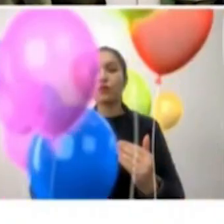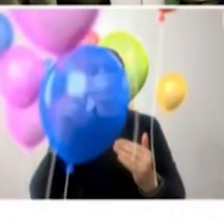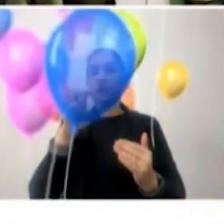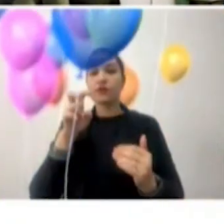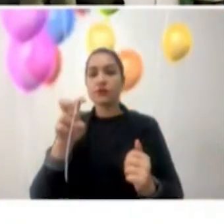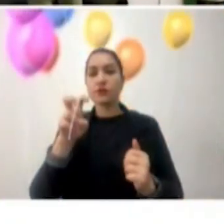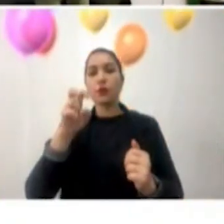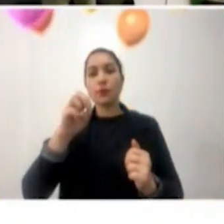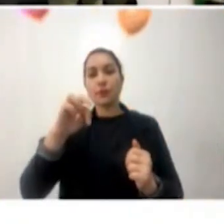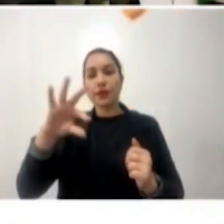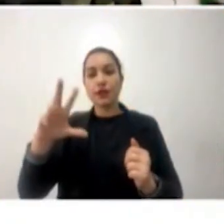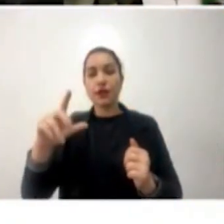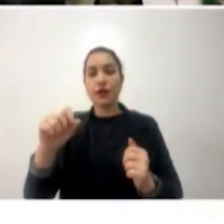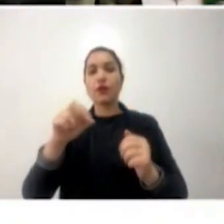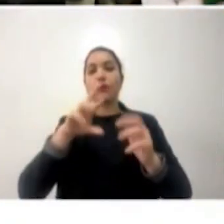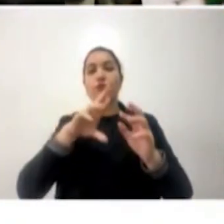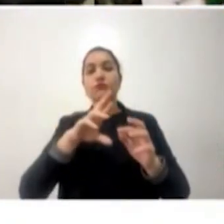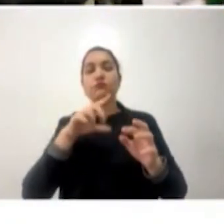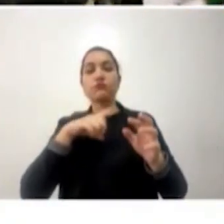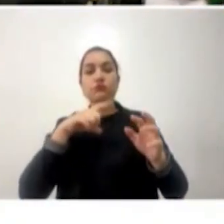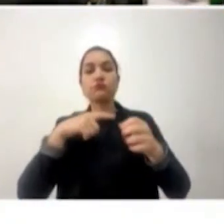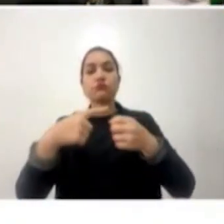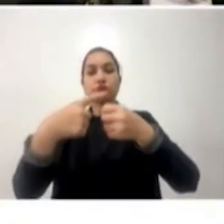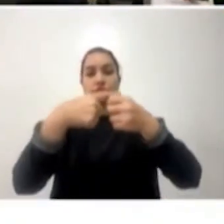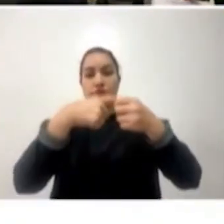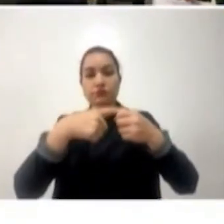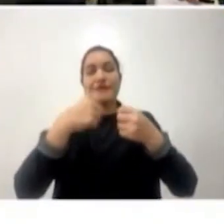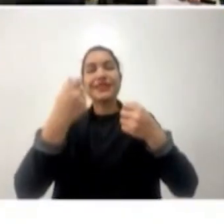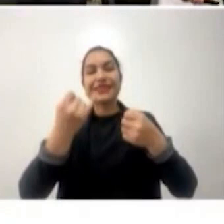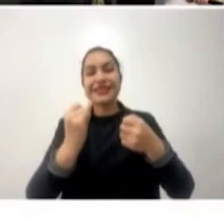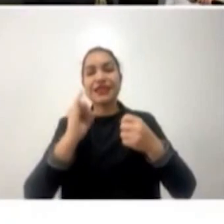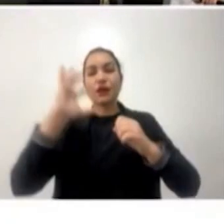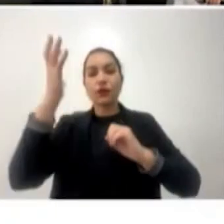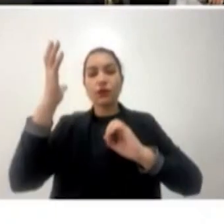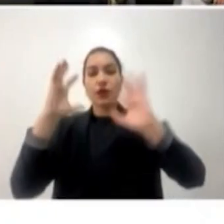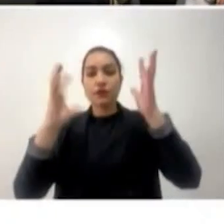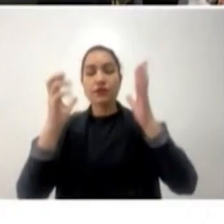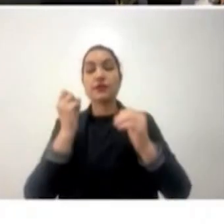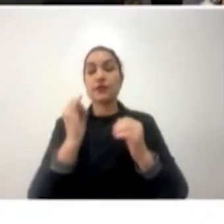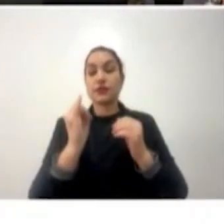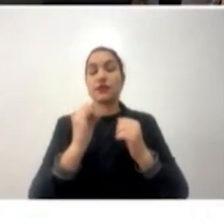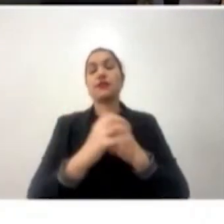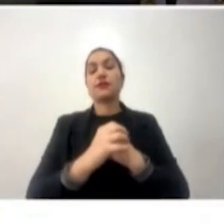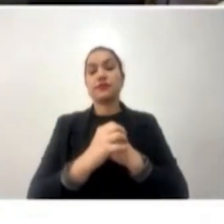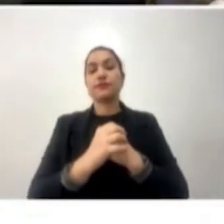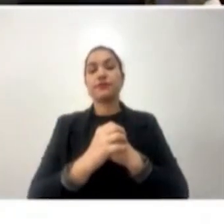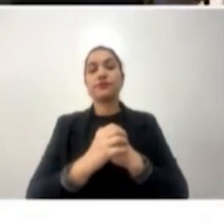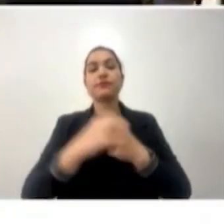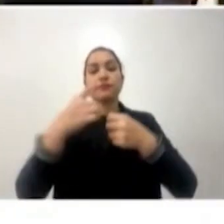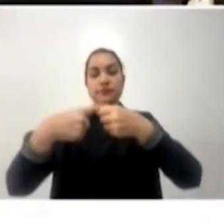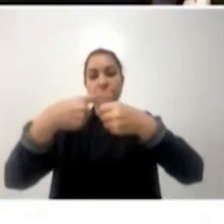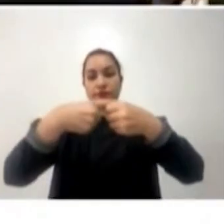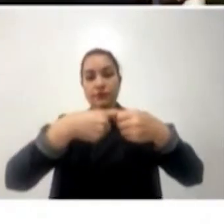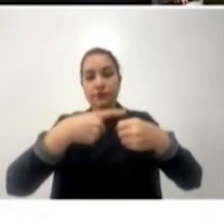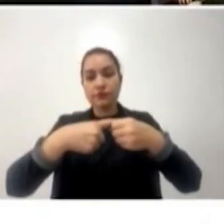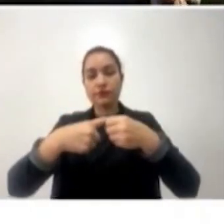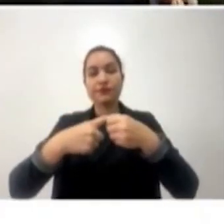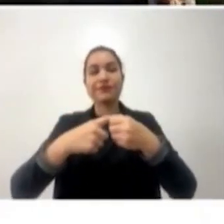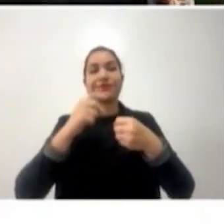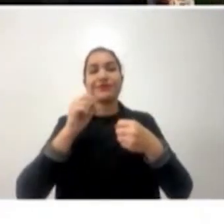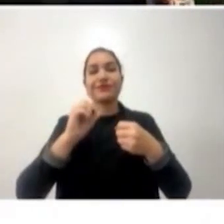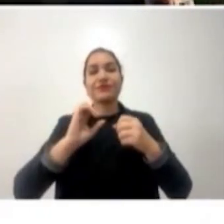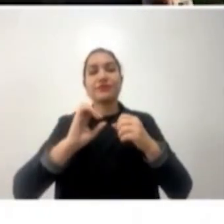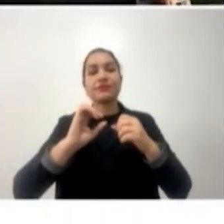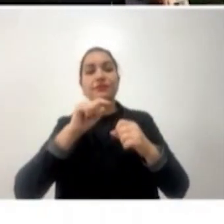reais para aqueles municípios em calamidade. Por quê? Porque, via de regra, onde o município entrou em situação de